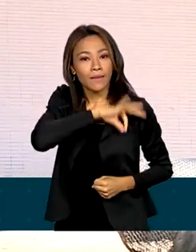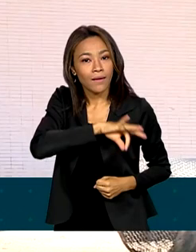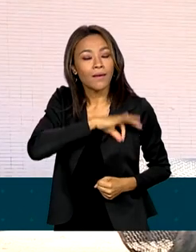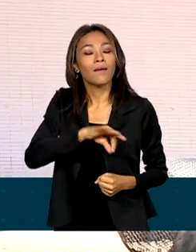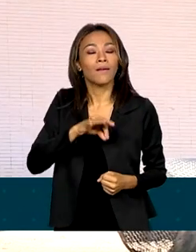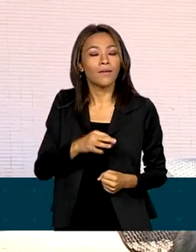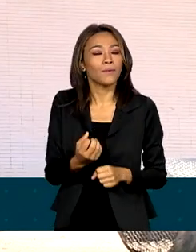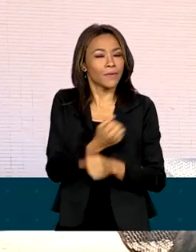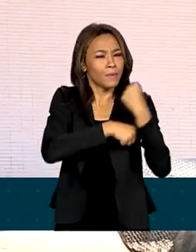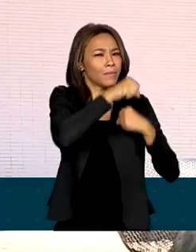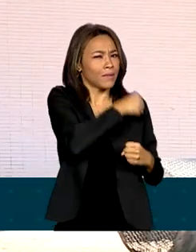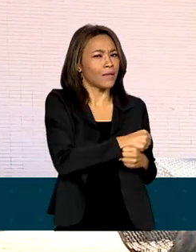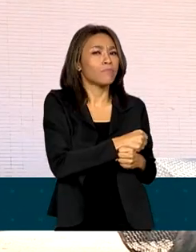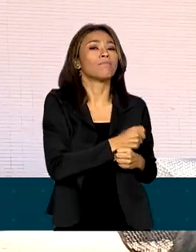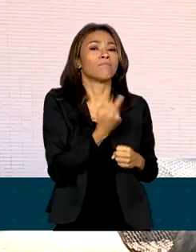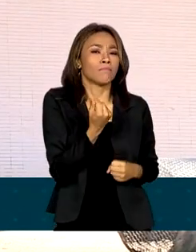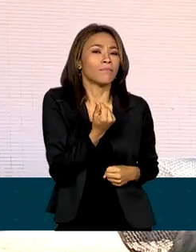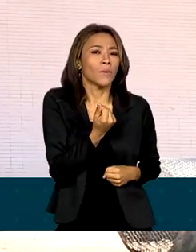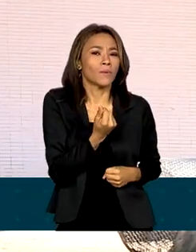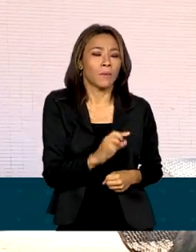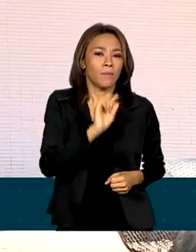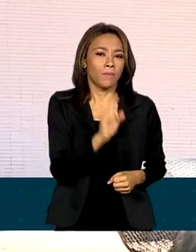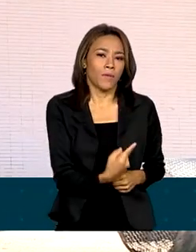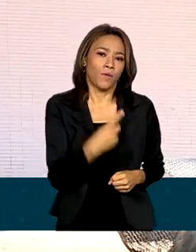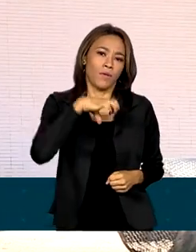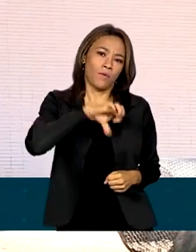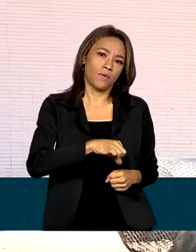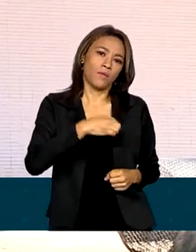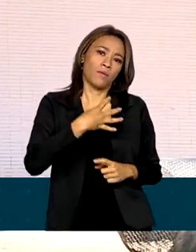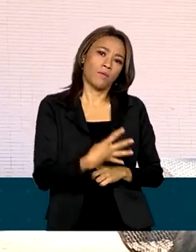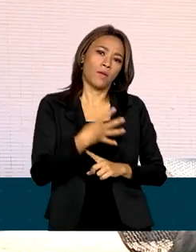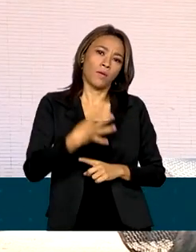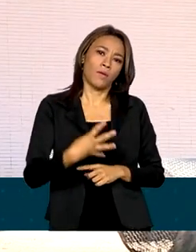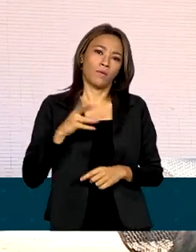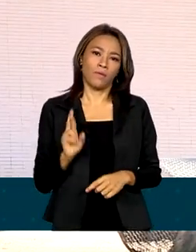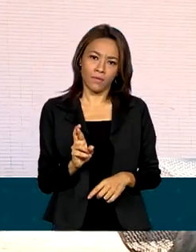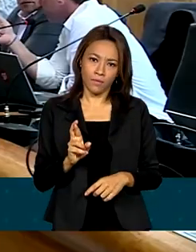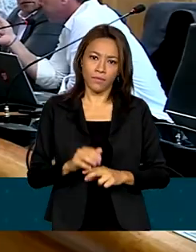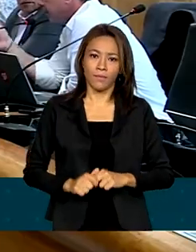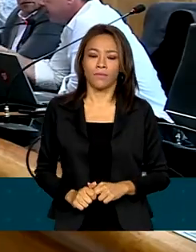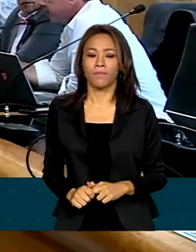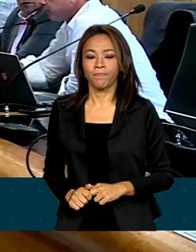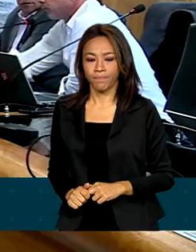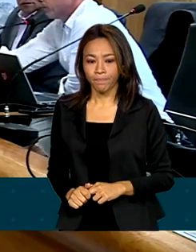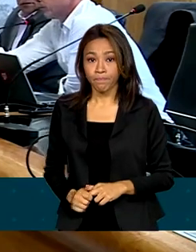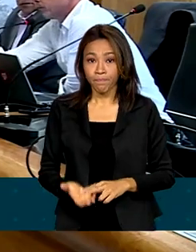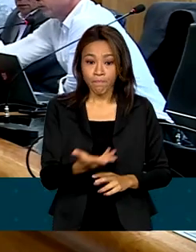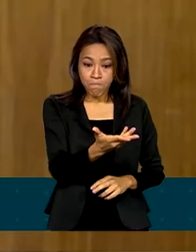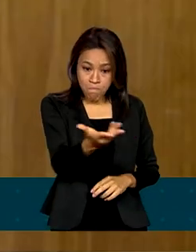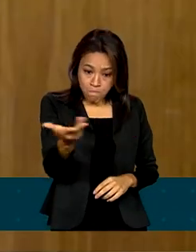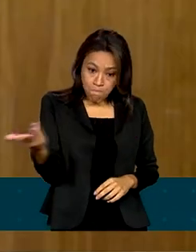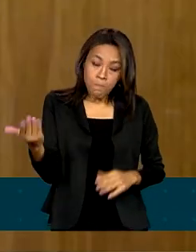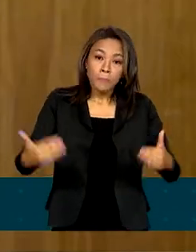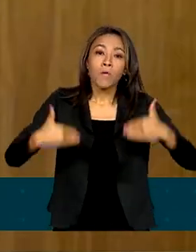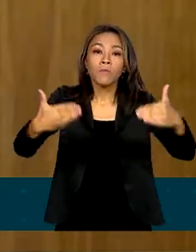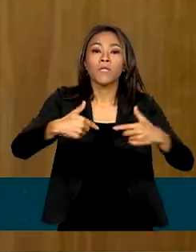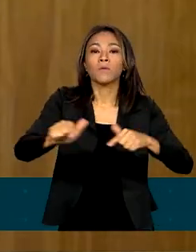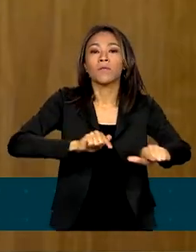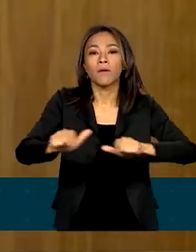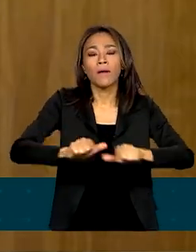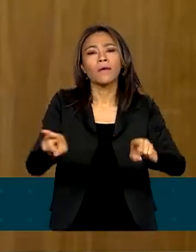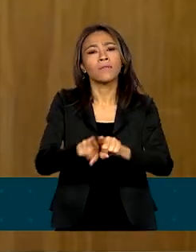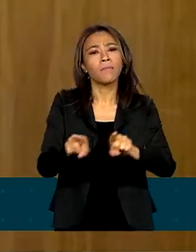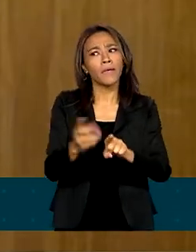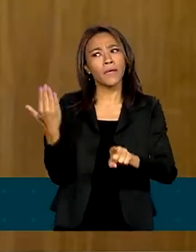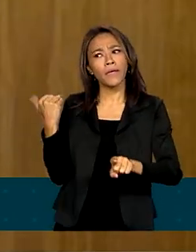admissão no ano passado foi de 1.944 reais. O Ministério do Trabalho também divulgou o